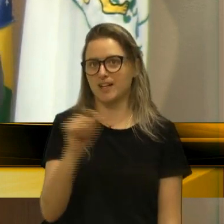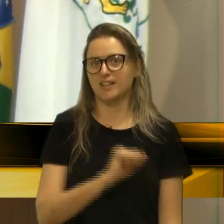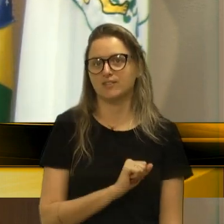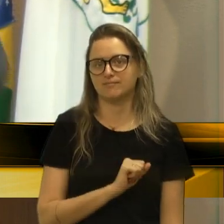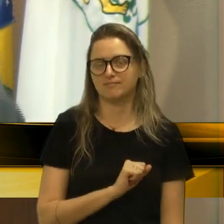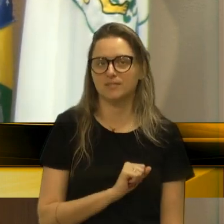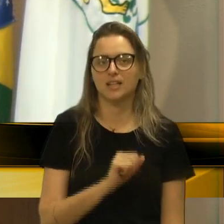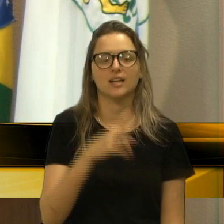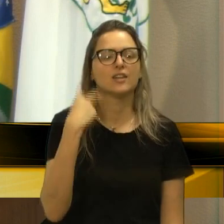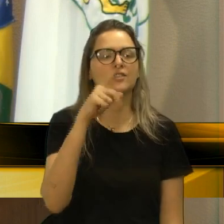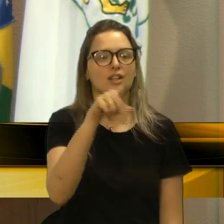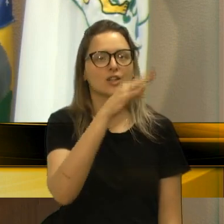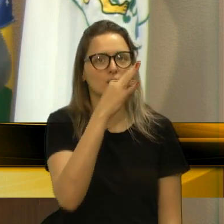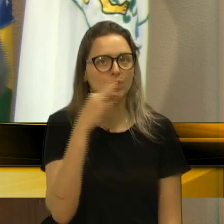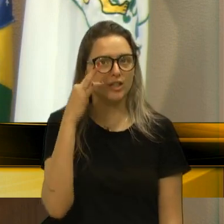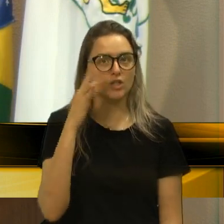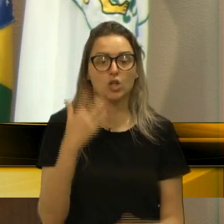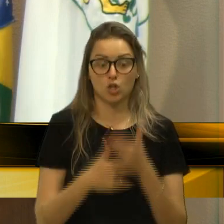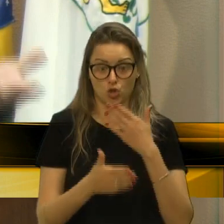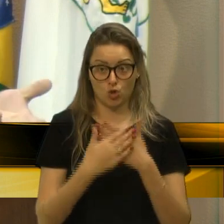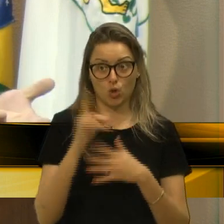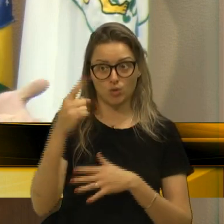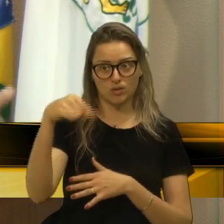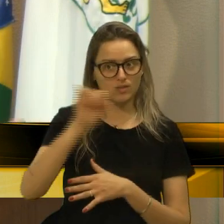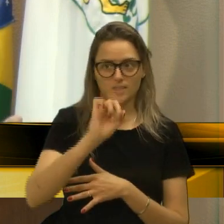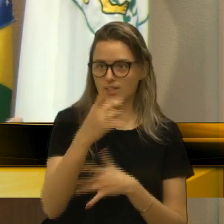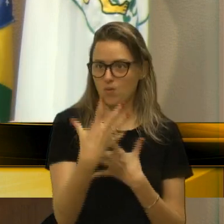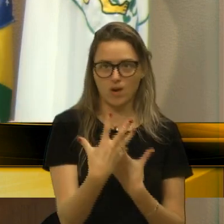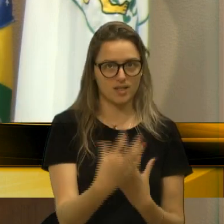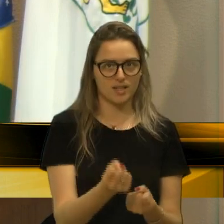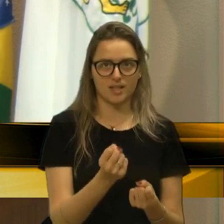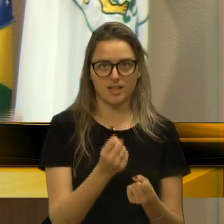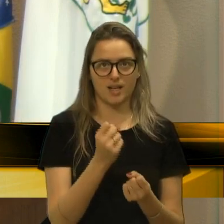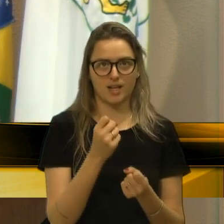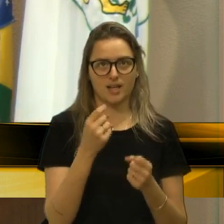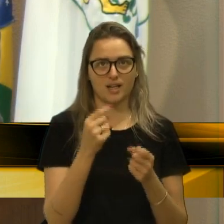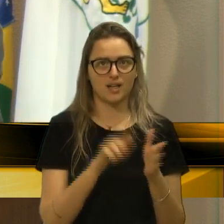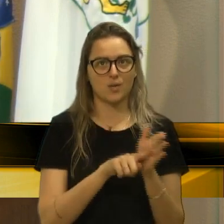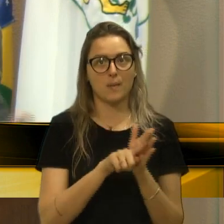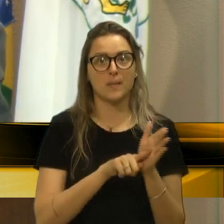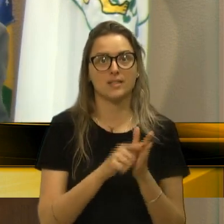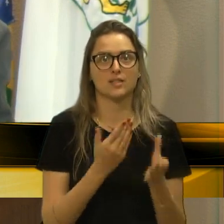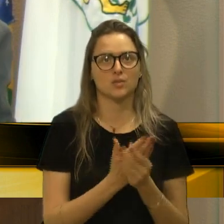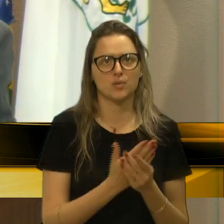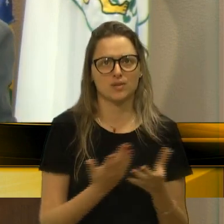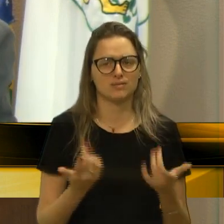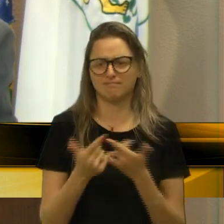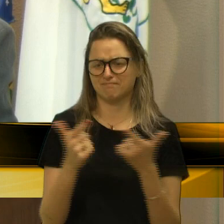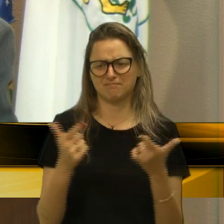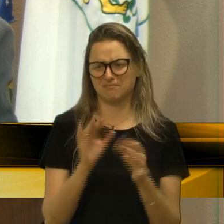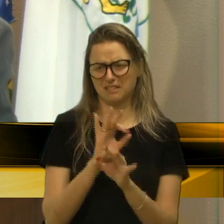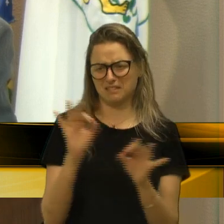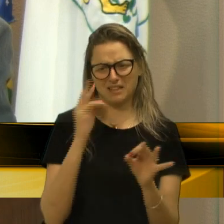Bem-vindo, vereadora Tatiana. Quer dizer que todos vocês que não, se fosse assim, é claro que não. Não tem nada a ver.